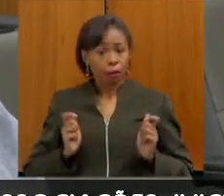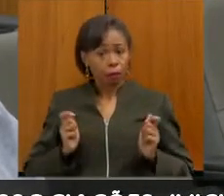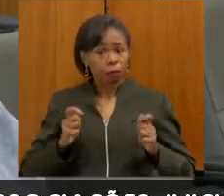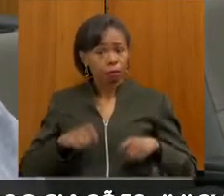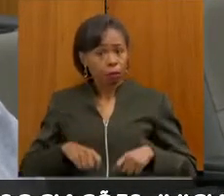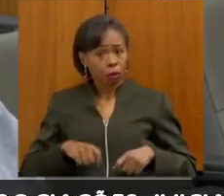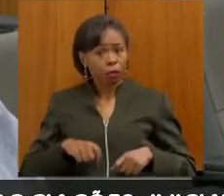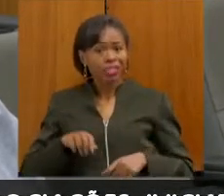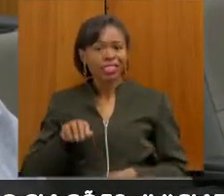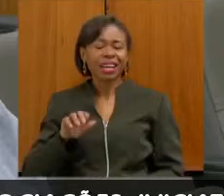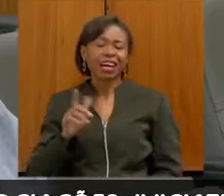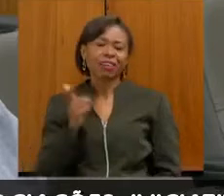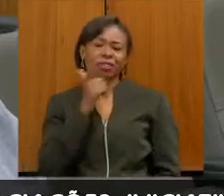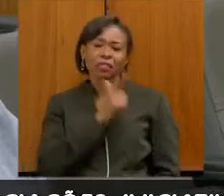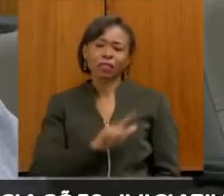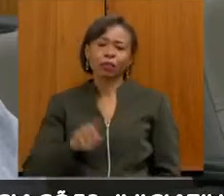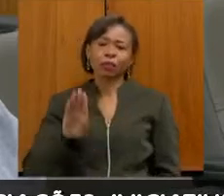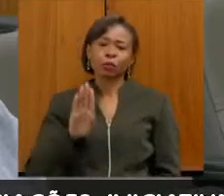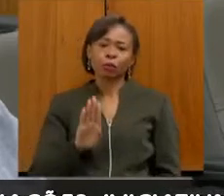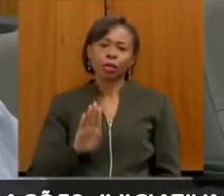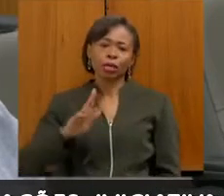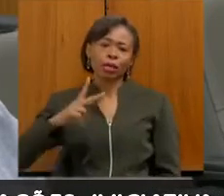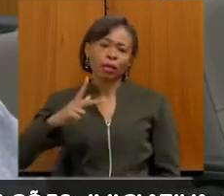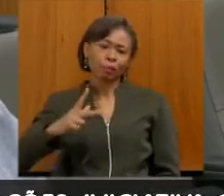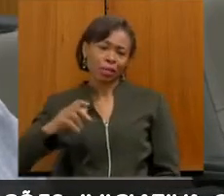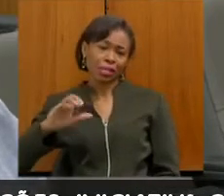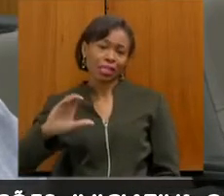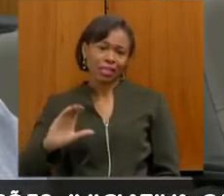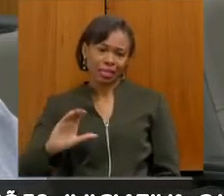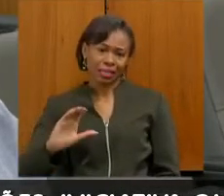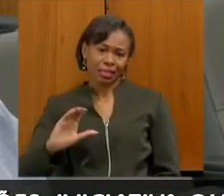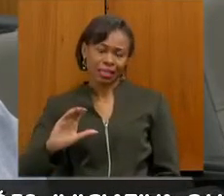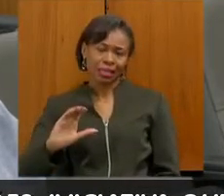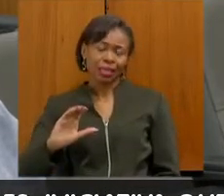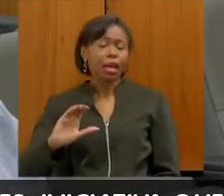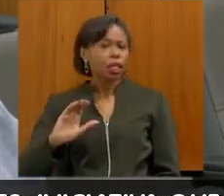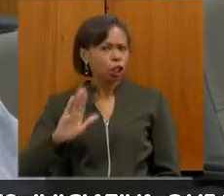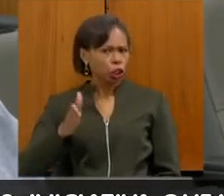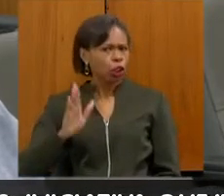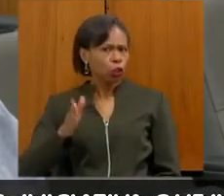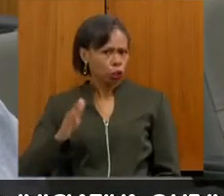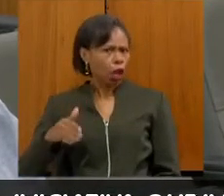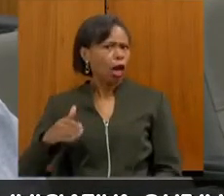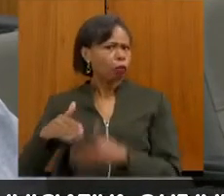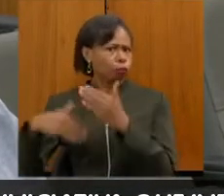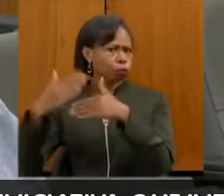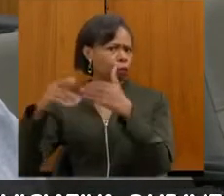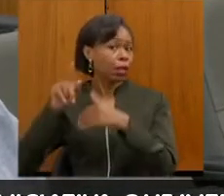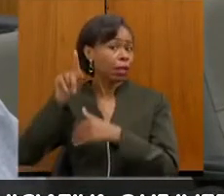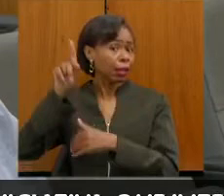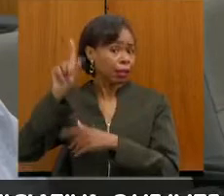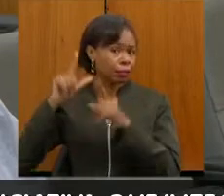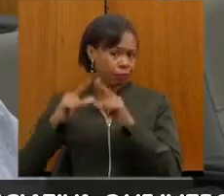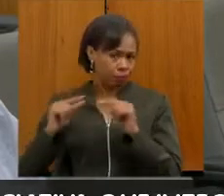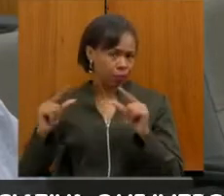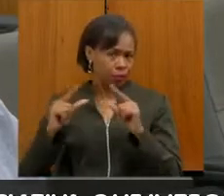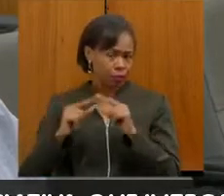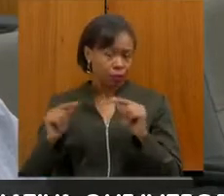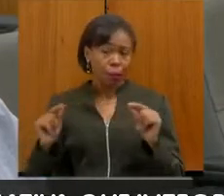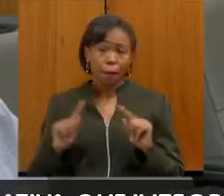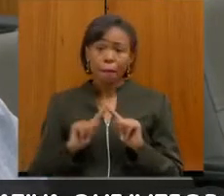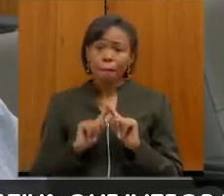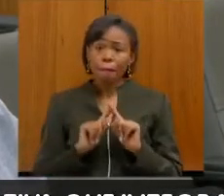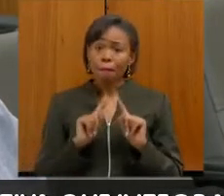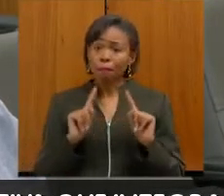o BPC, o Benefício de Prestação Continuada, que já teve até uma evolução lá em Brasília. Mas,